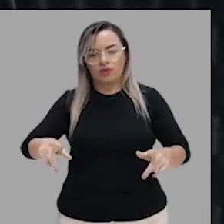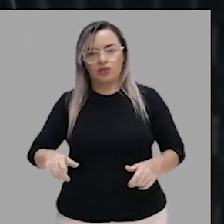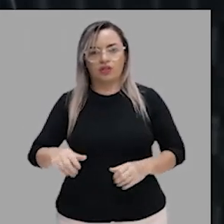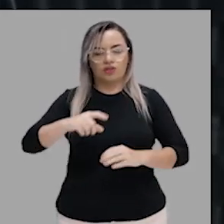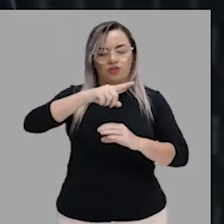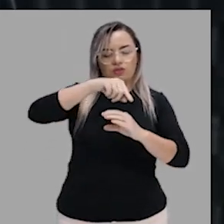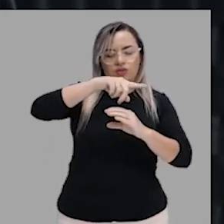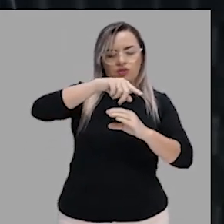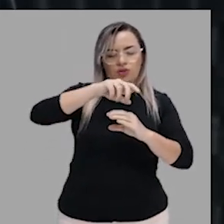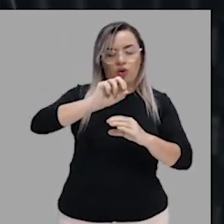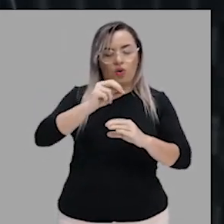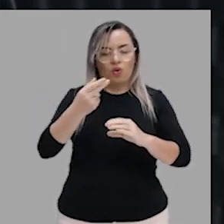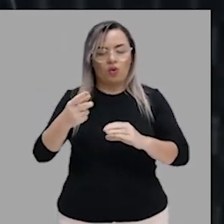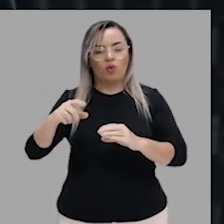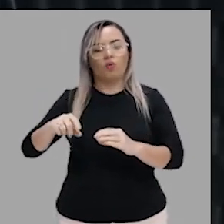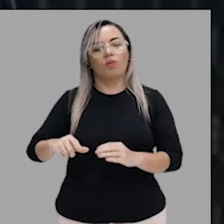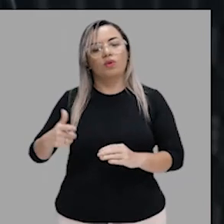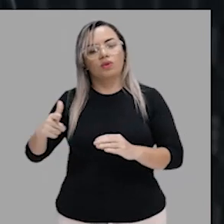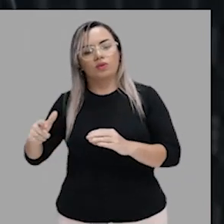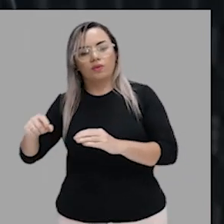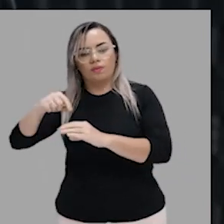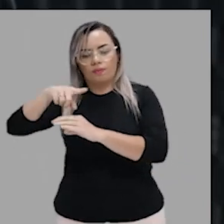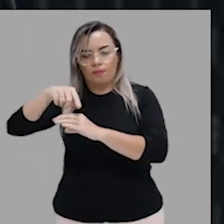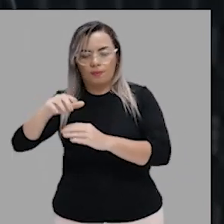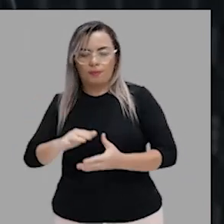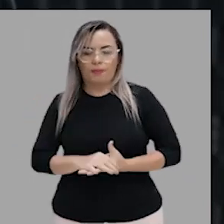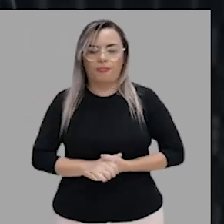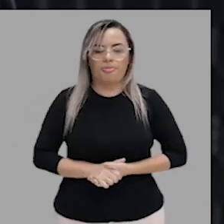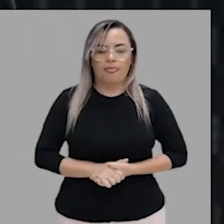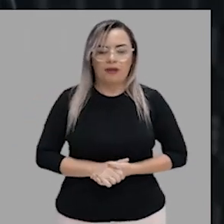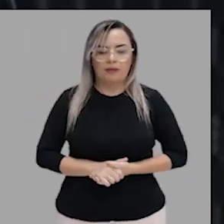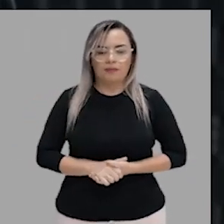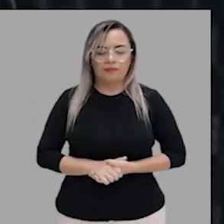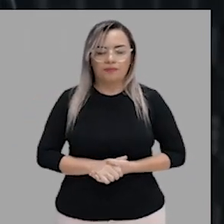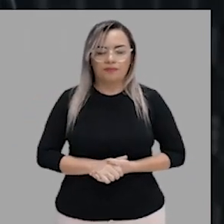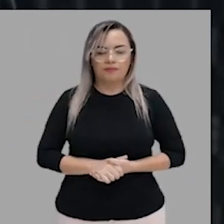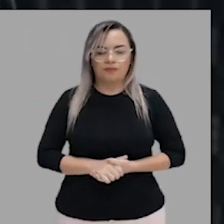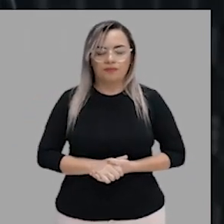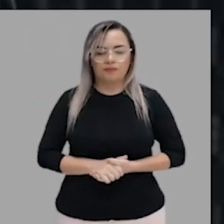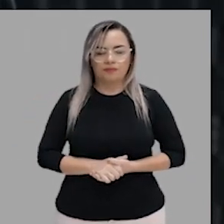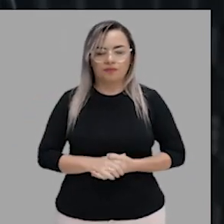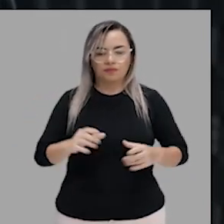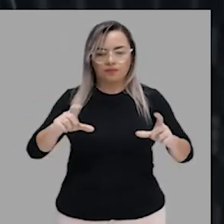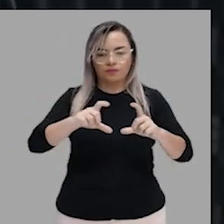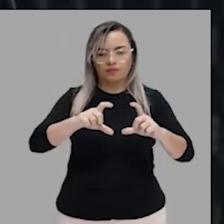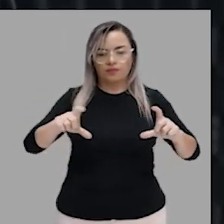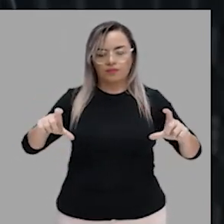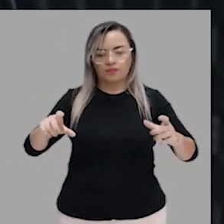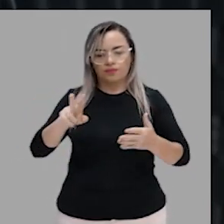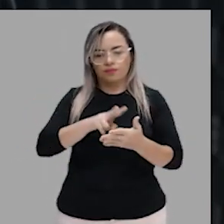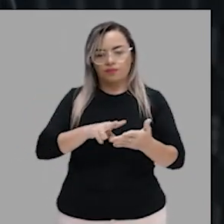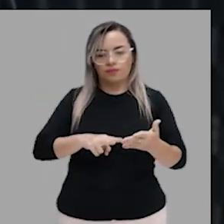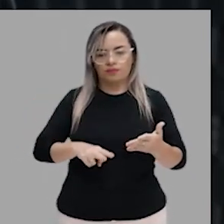E aqui ainda temos não simpatizava com os primos. Onde é que está isso? Bem aqui.